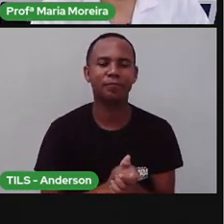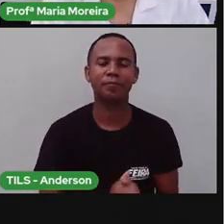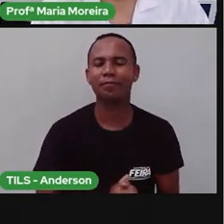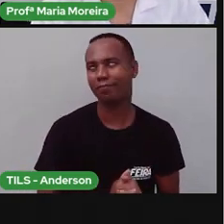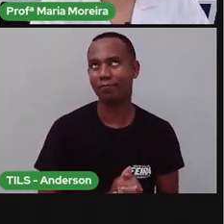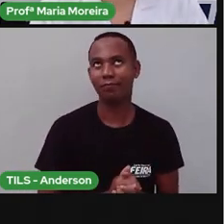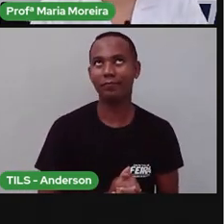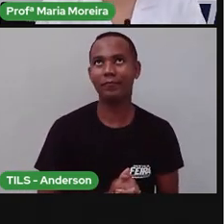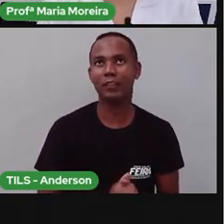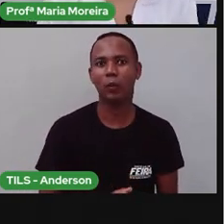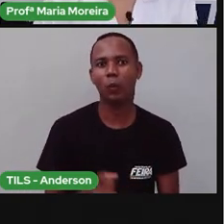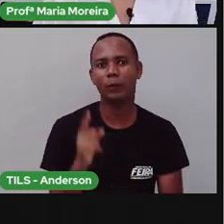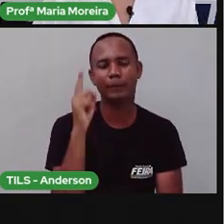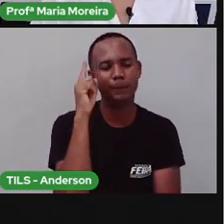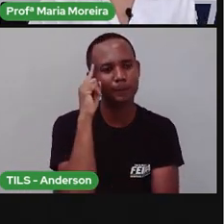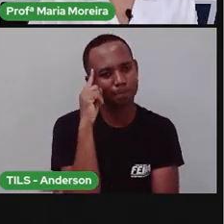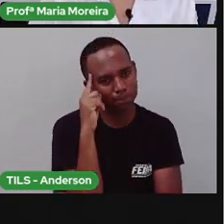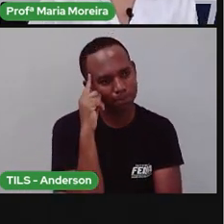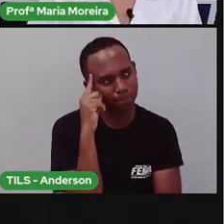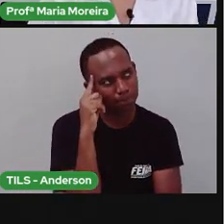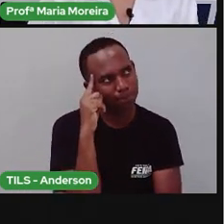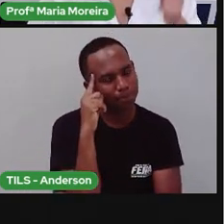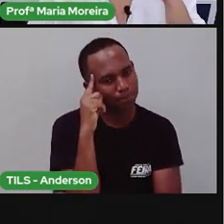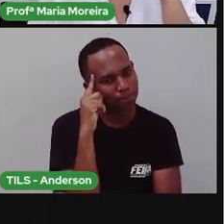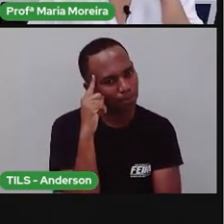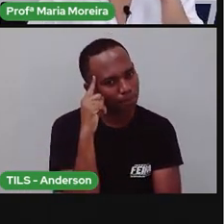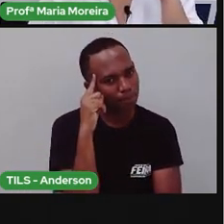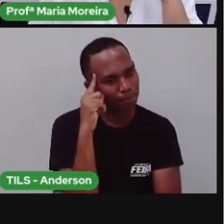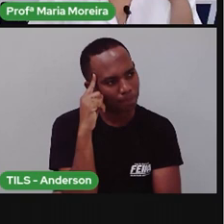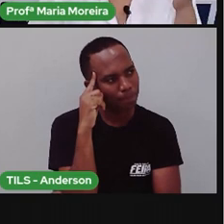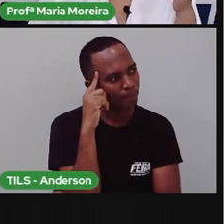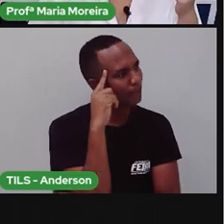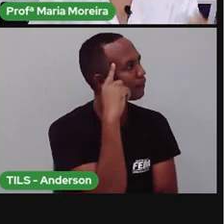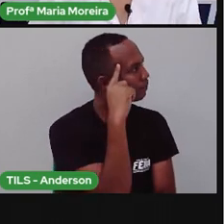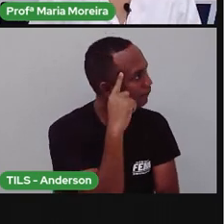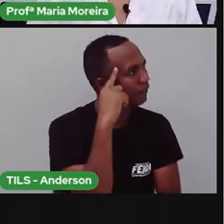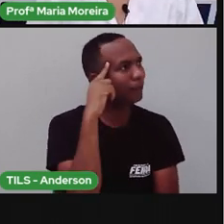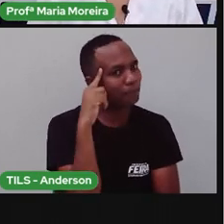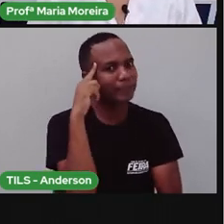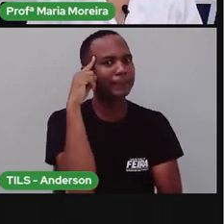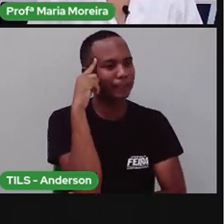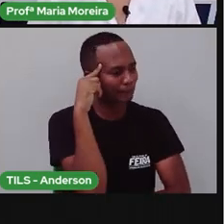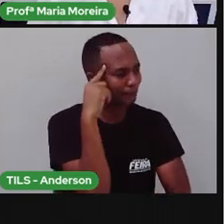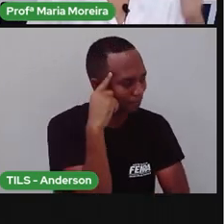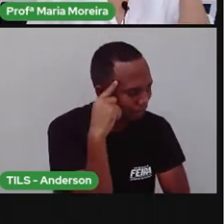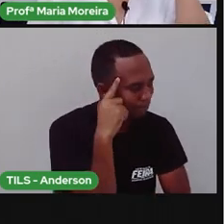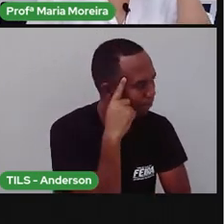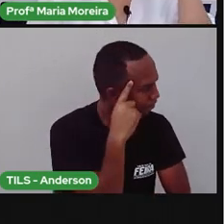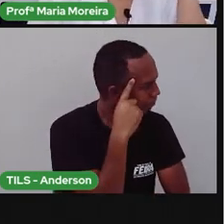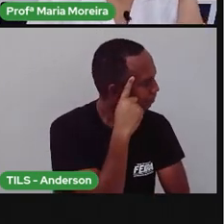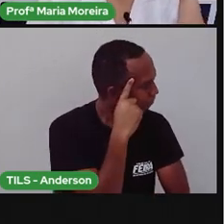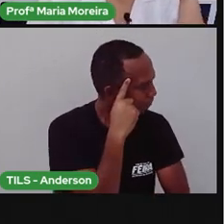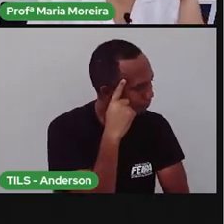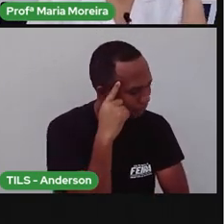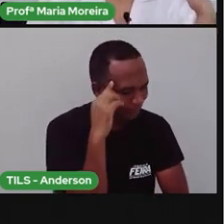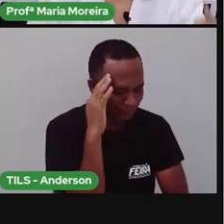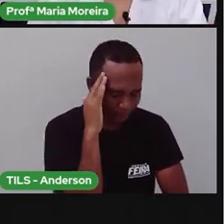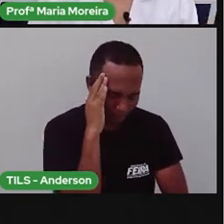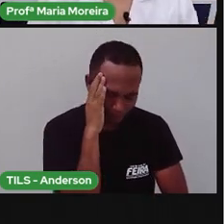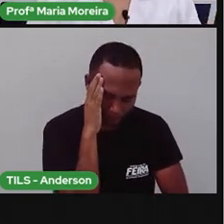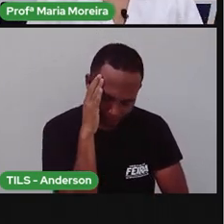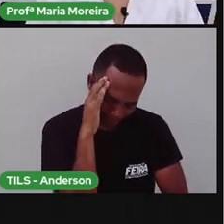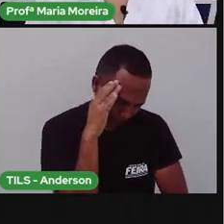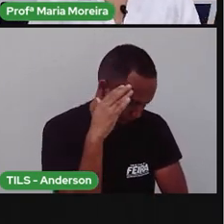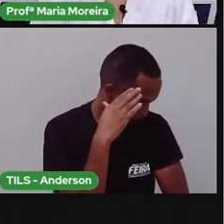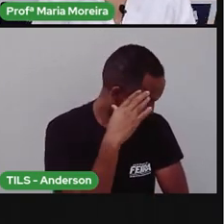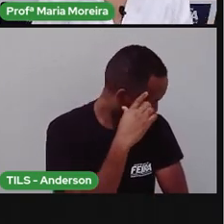Consciência. É quando a gente faz alguma coisa, a gente já fica pensando, né? Ó, já aprendi pensando também em libras.